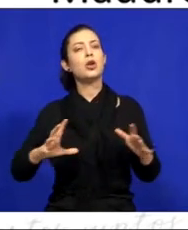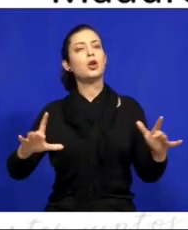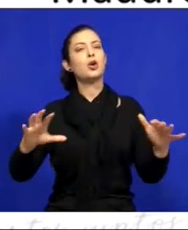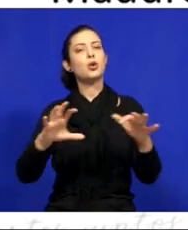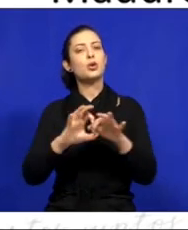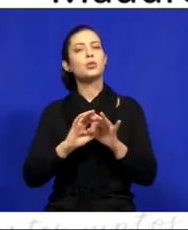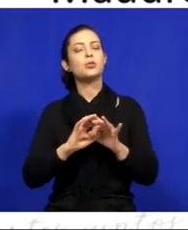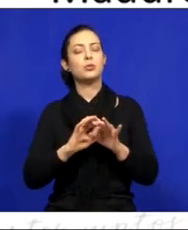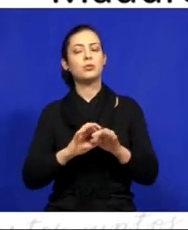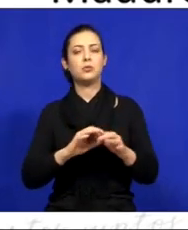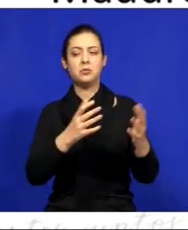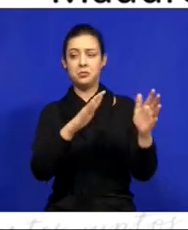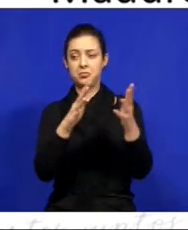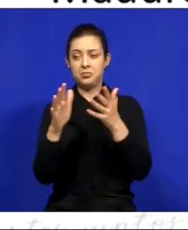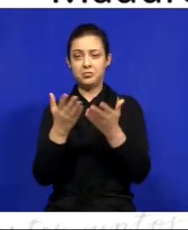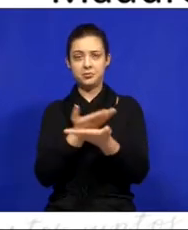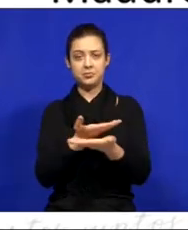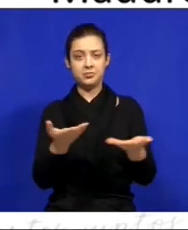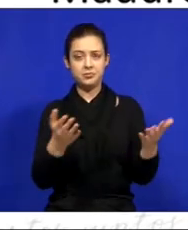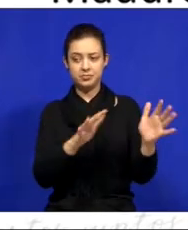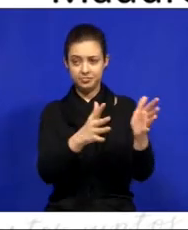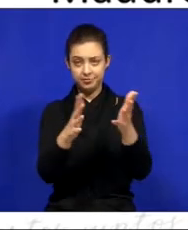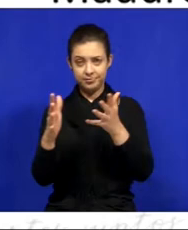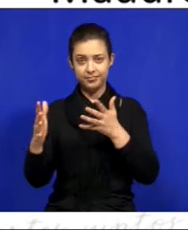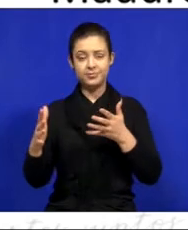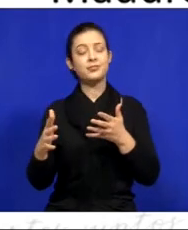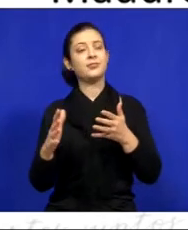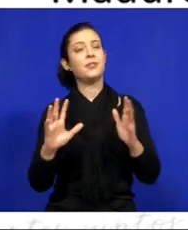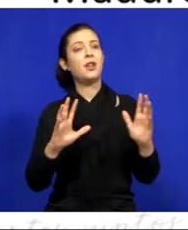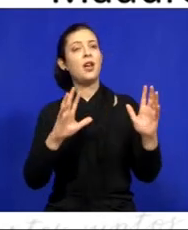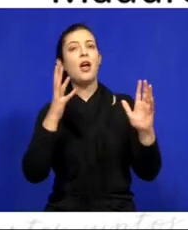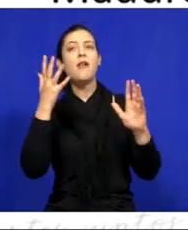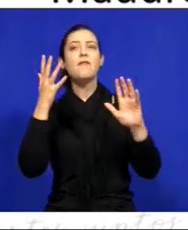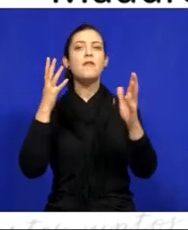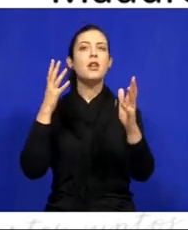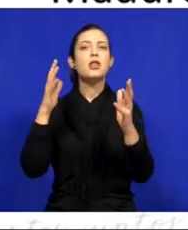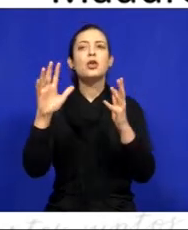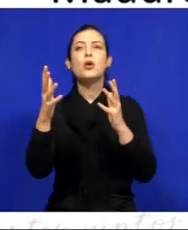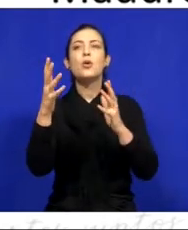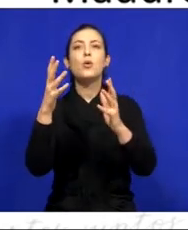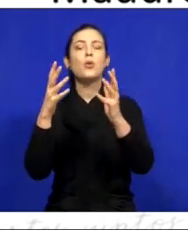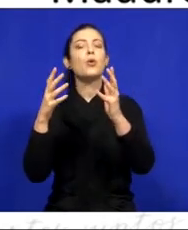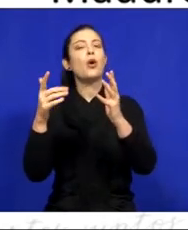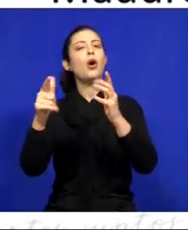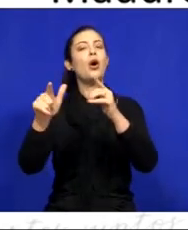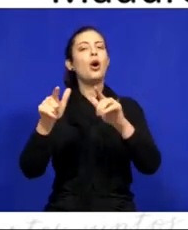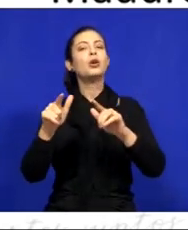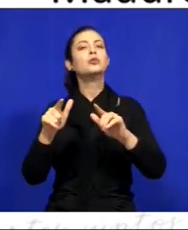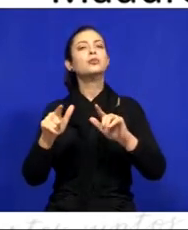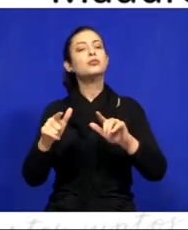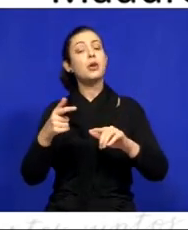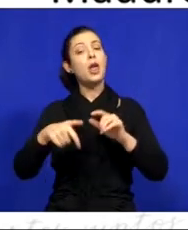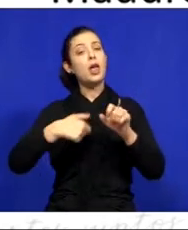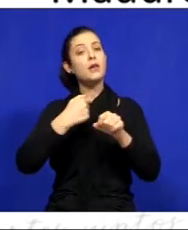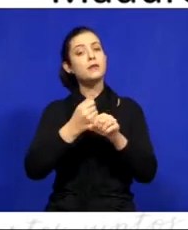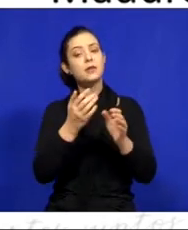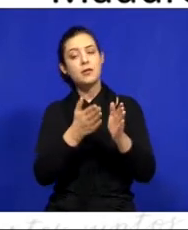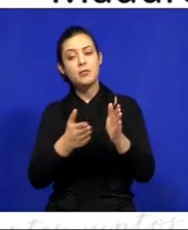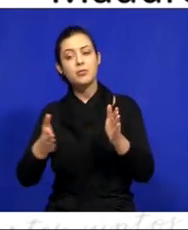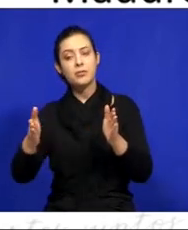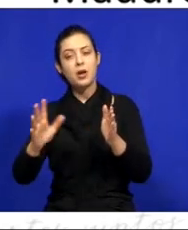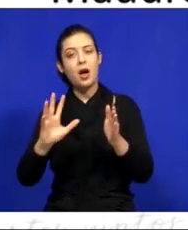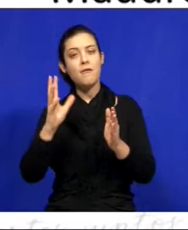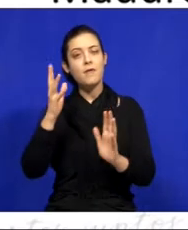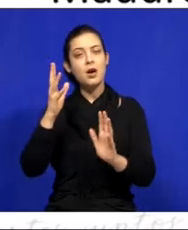Parabéns a todos vocês e que os próximos eventos que virão aí, inclusive ainda este ano, vários